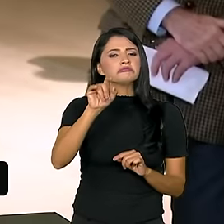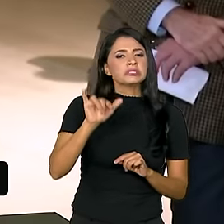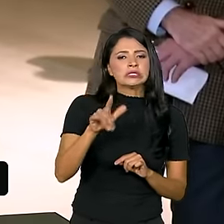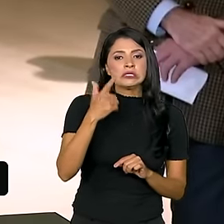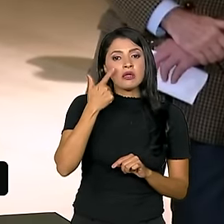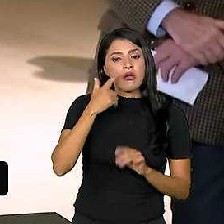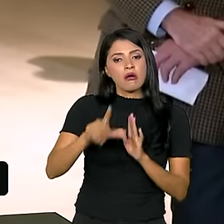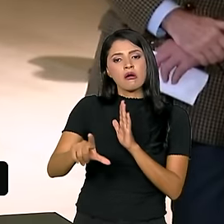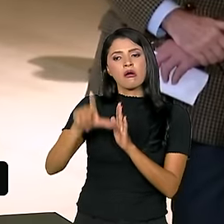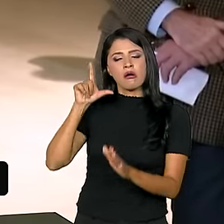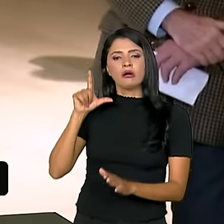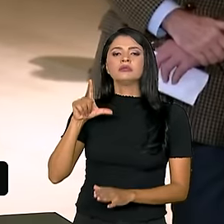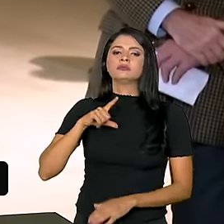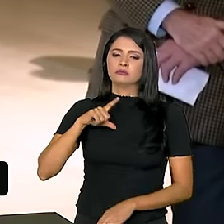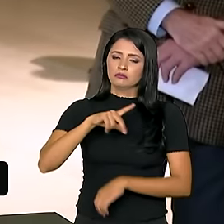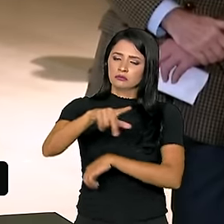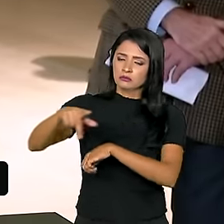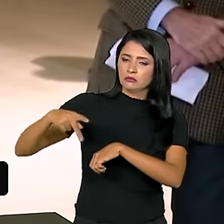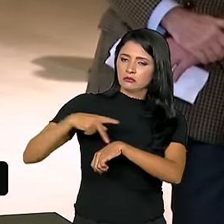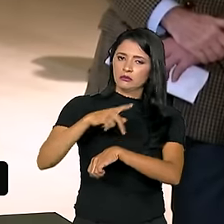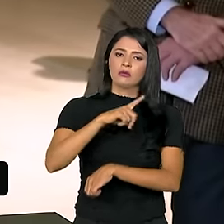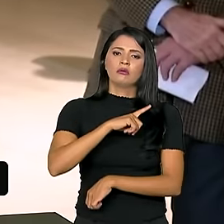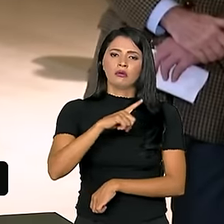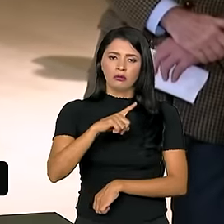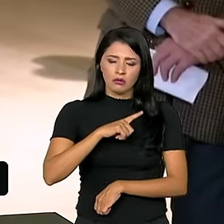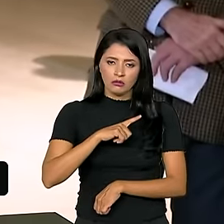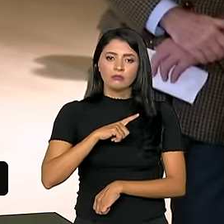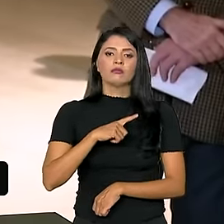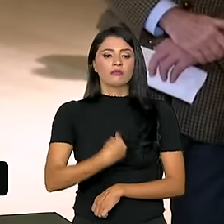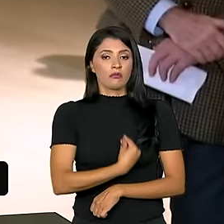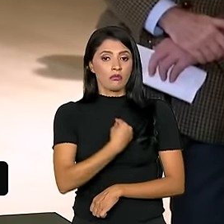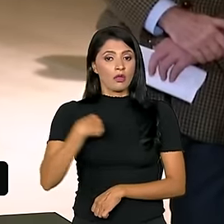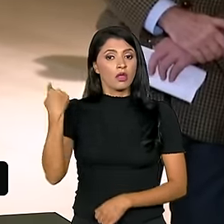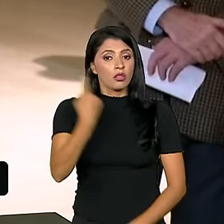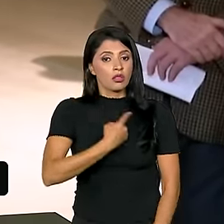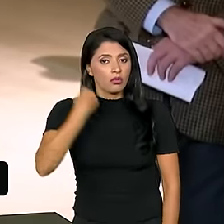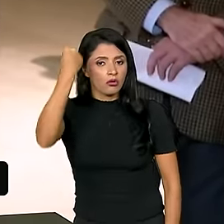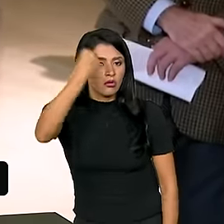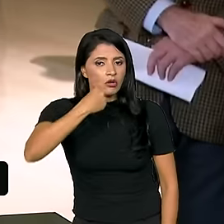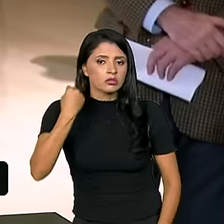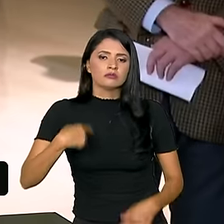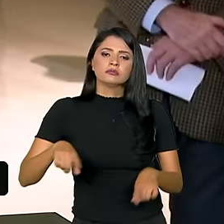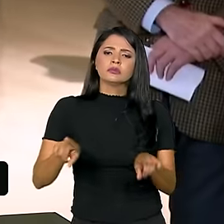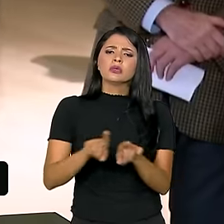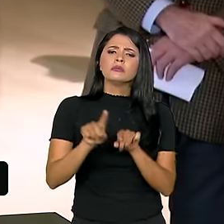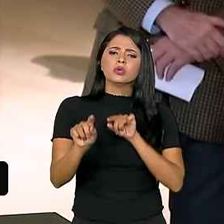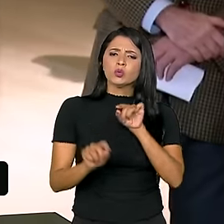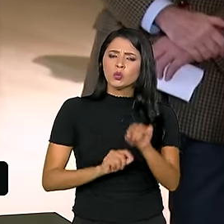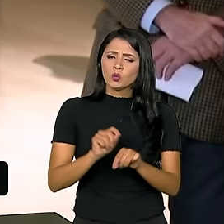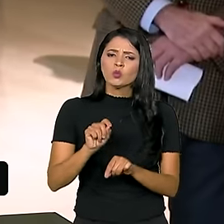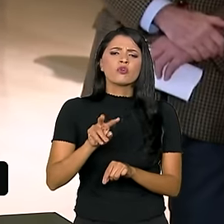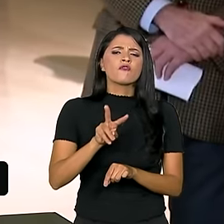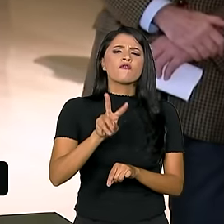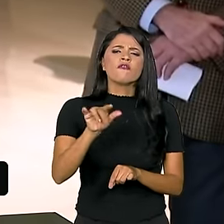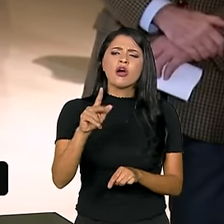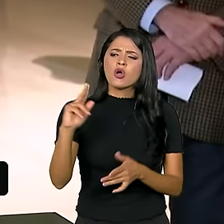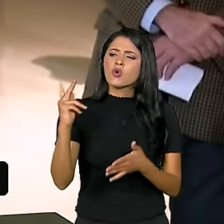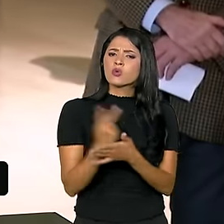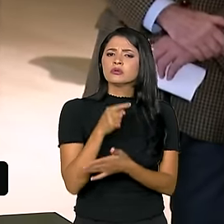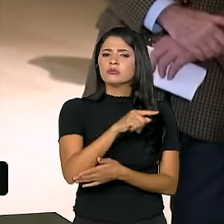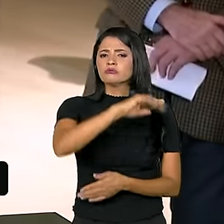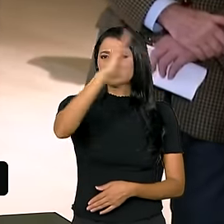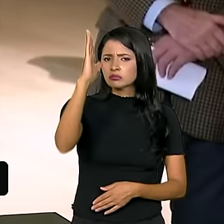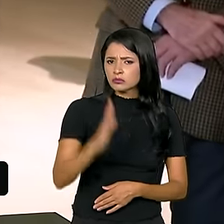em conta a existência do nosso país, sem levar em conta a nossa experiência e sem levar em conta o que vai acontecer no Brasil